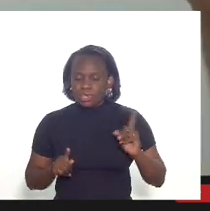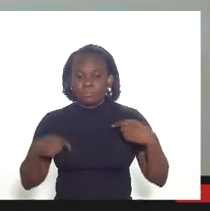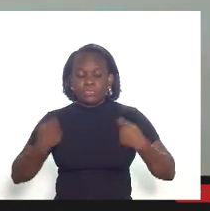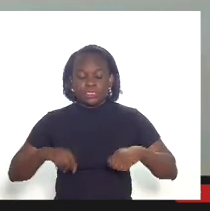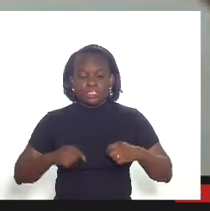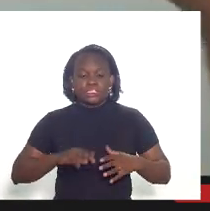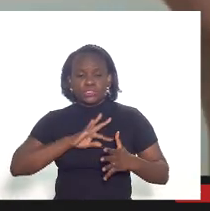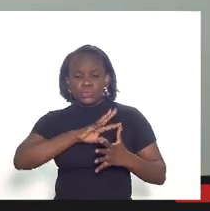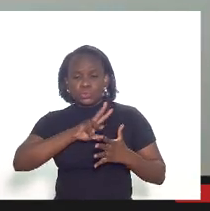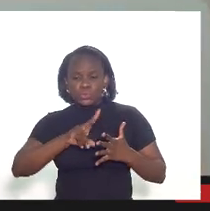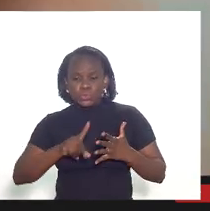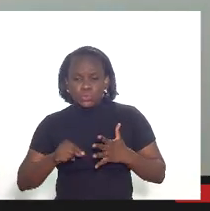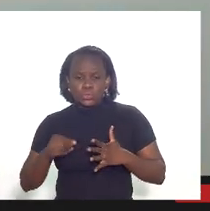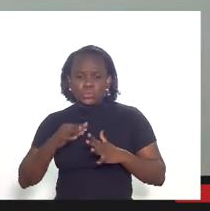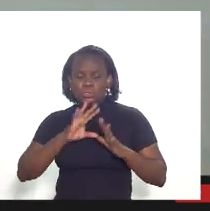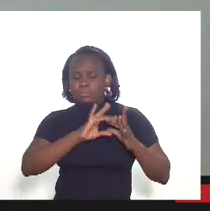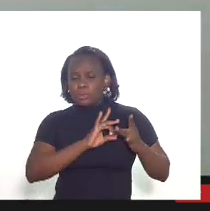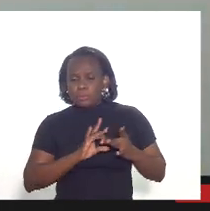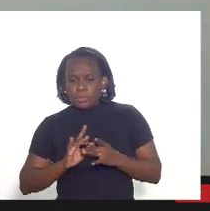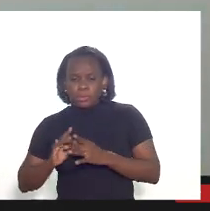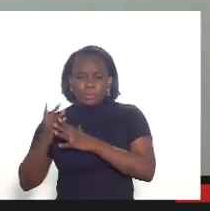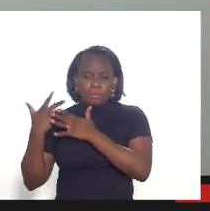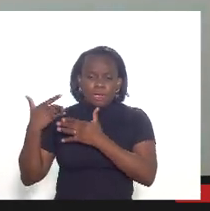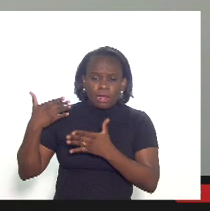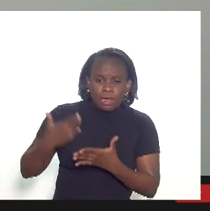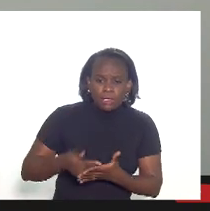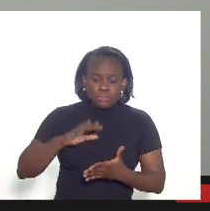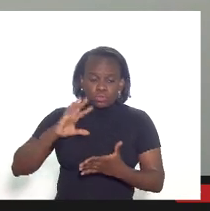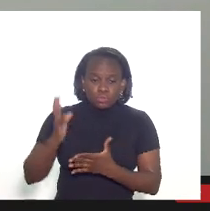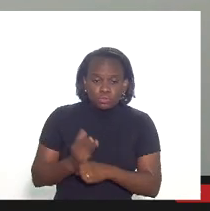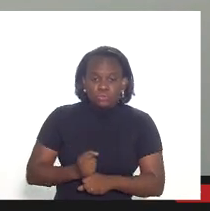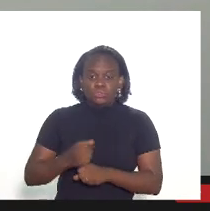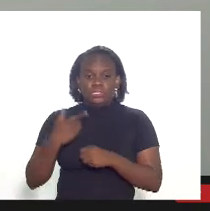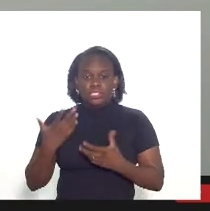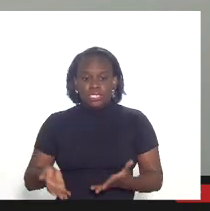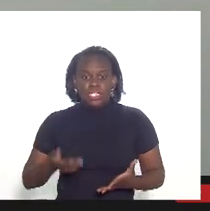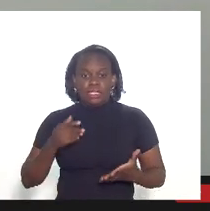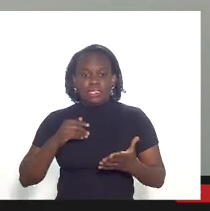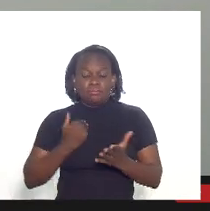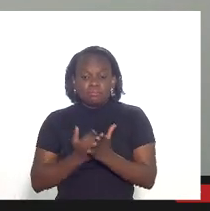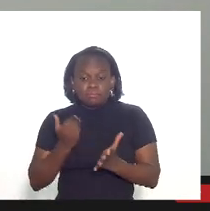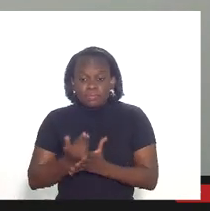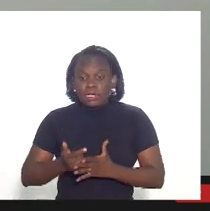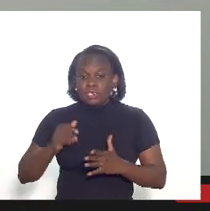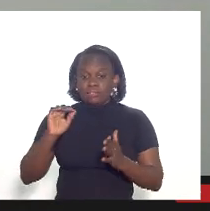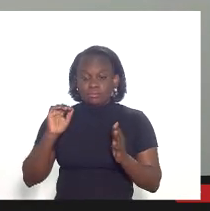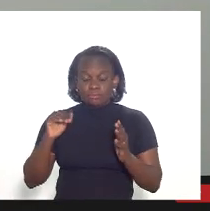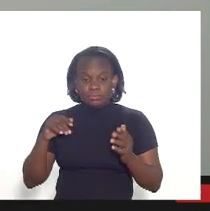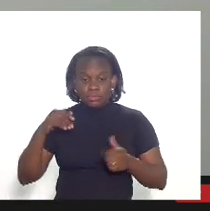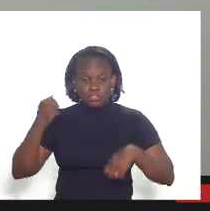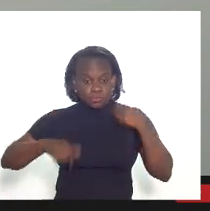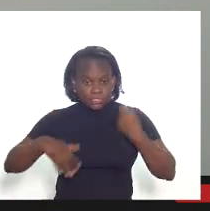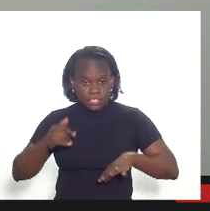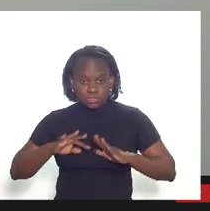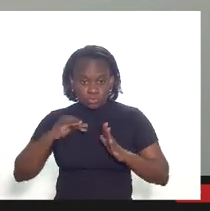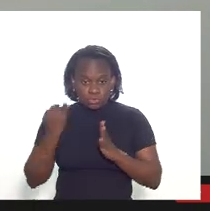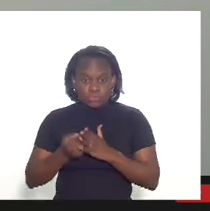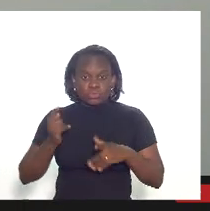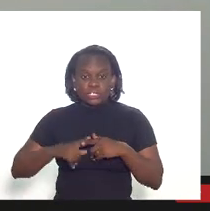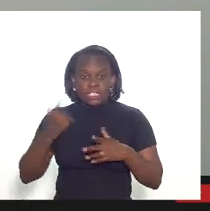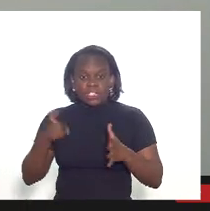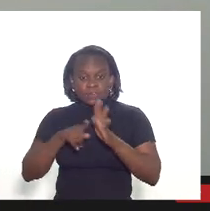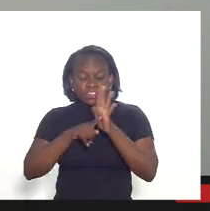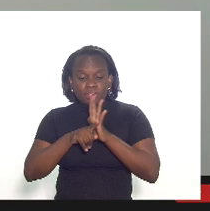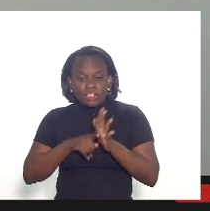todo o rastro todo o link na verdade nós queremos ir no desmembramento mais explodido possível porque nós queremos verificar